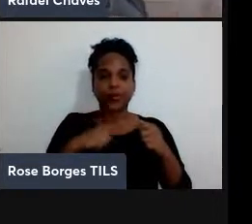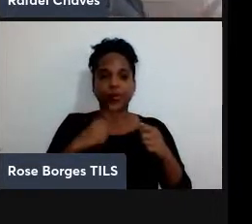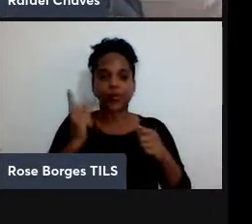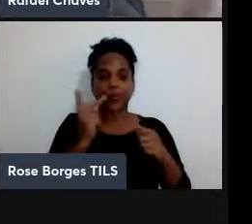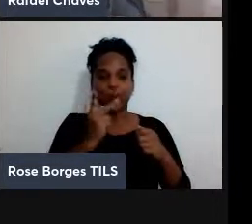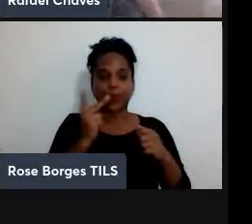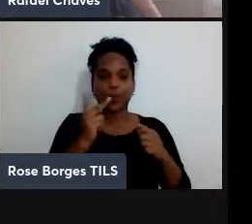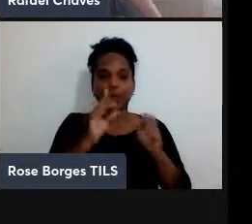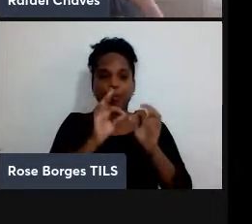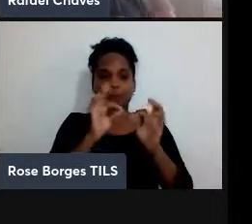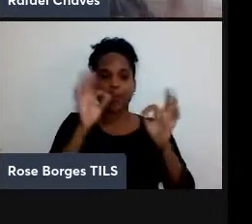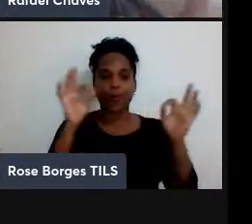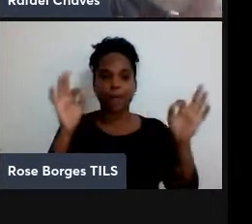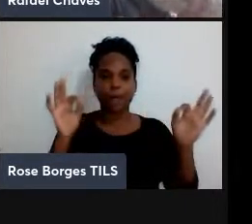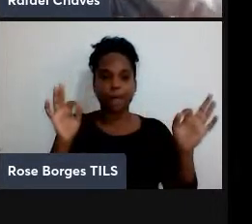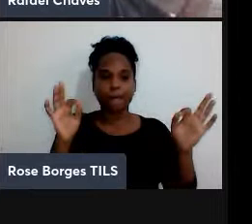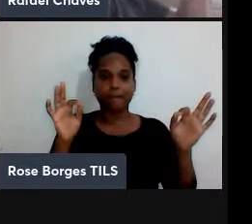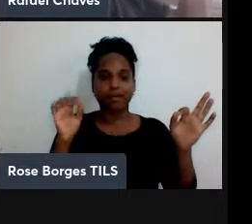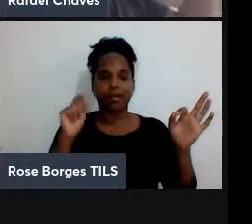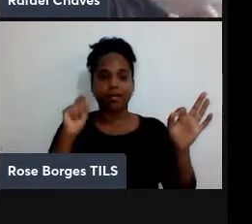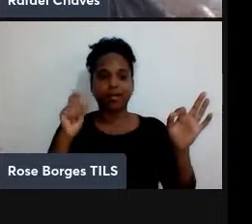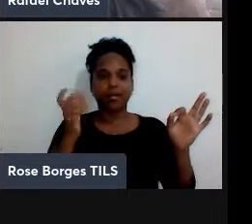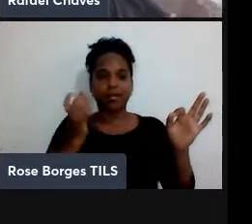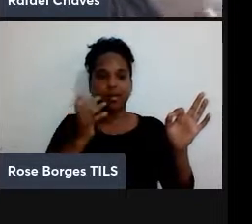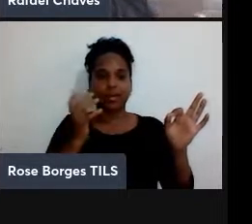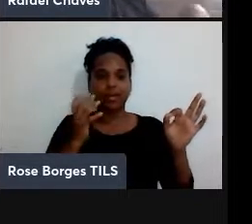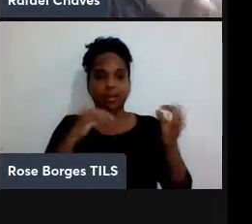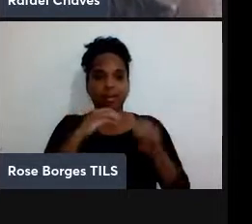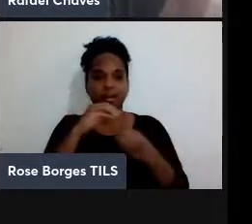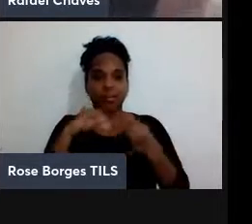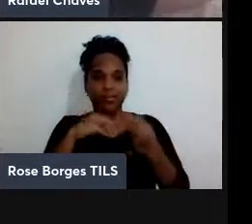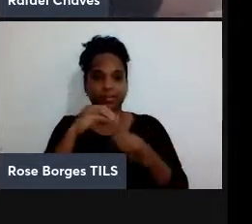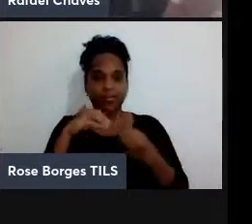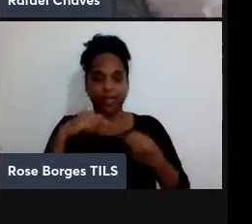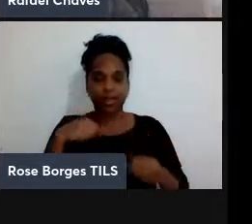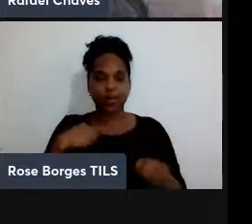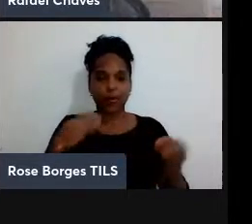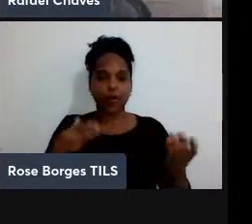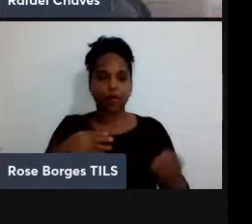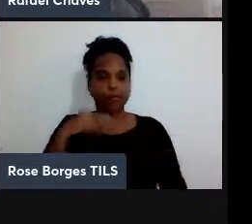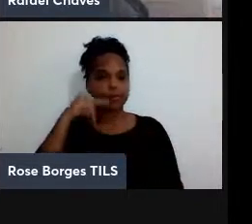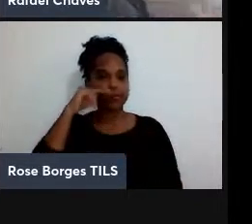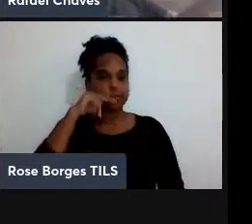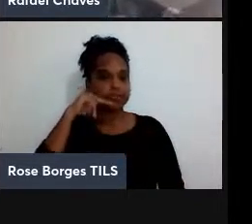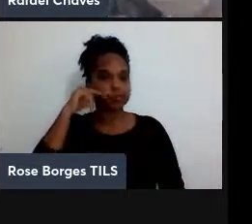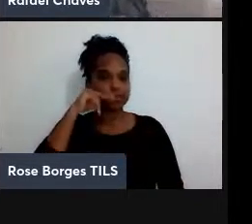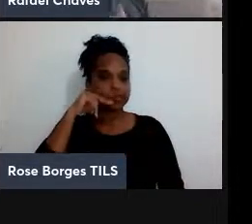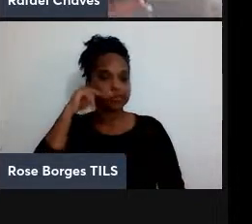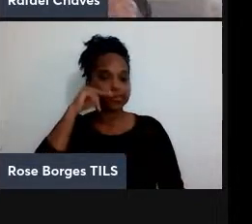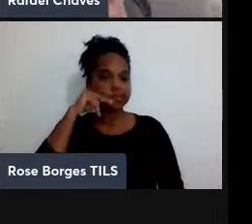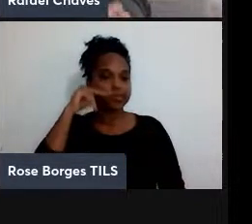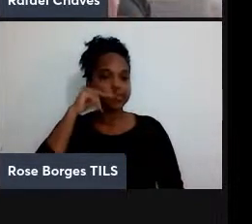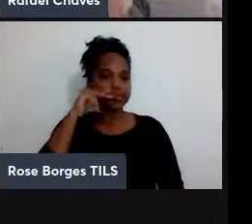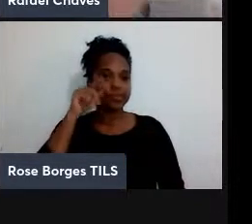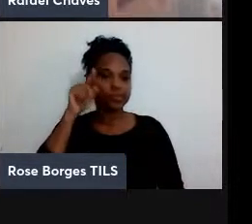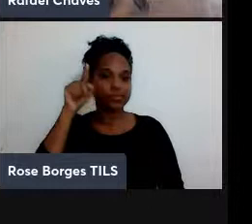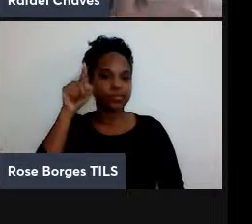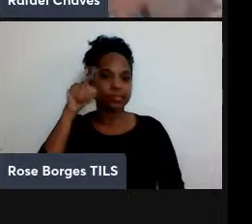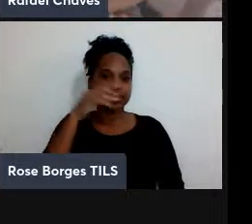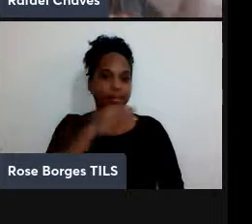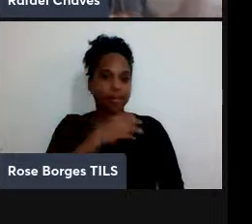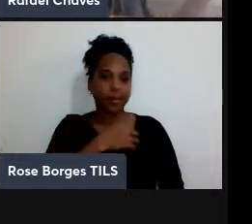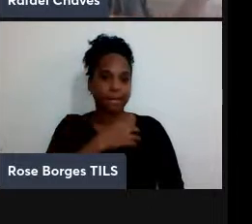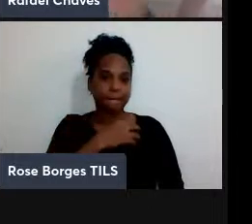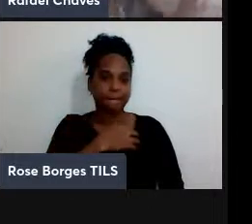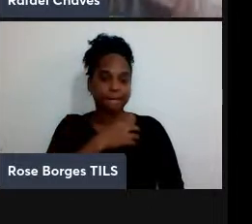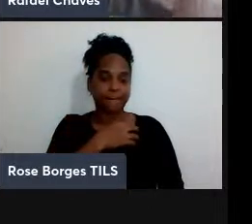supor que eu queira estabelecer um par emaranhado entre Natal, que é onde eu estou agora e a Bahia. Então, seria muito difícil,